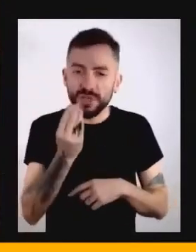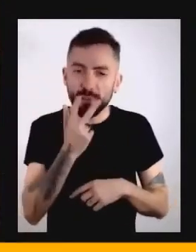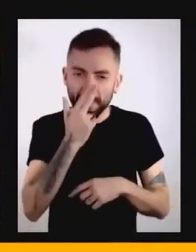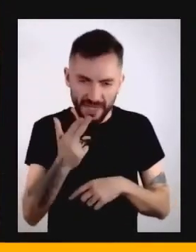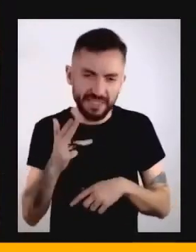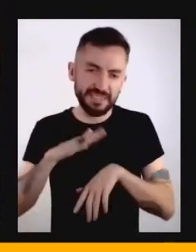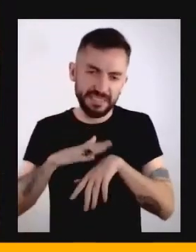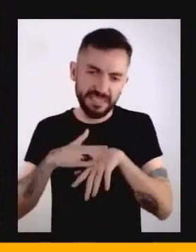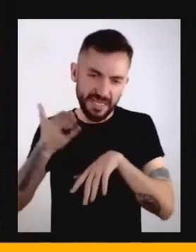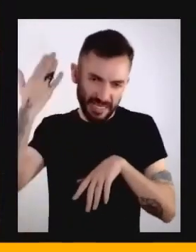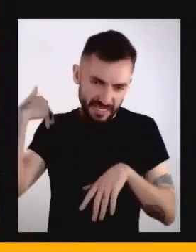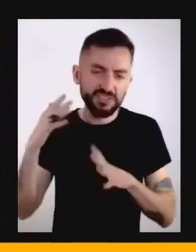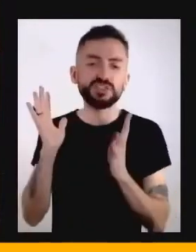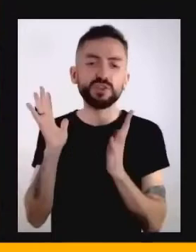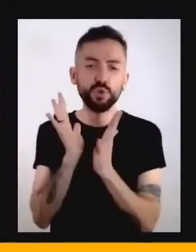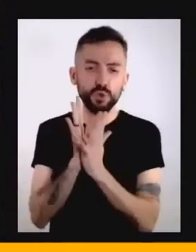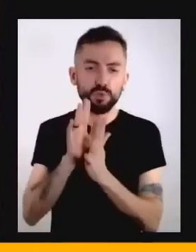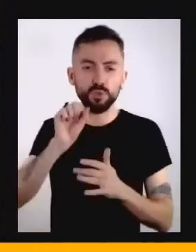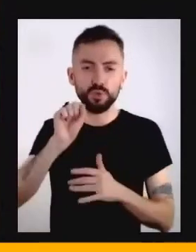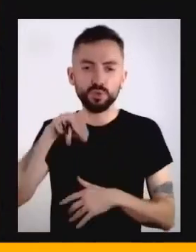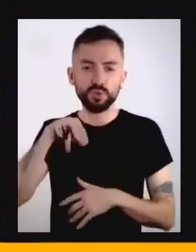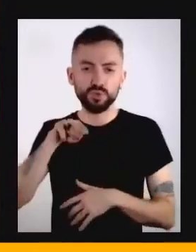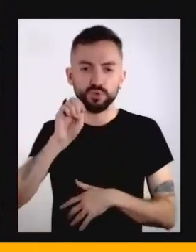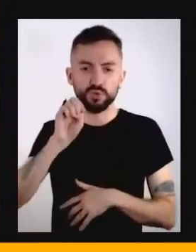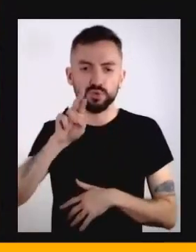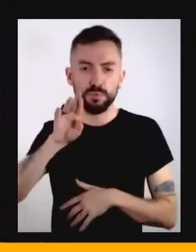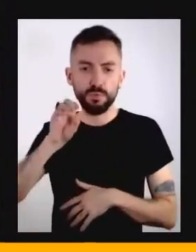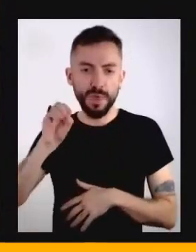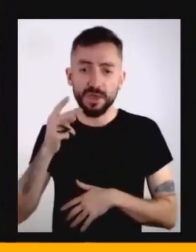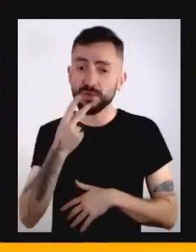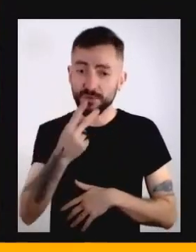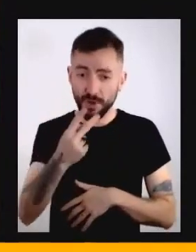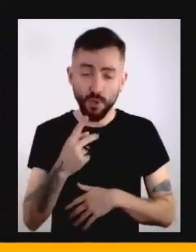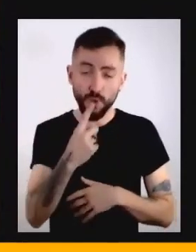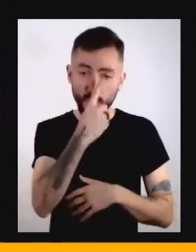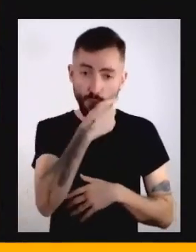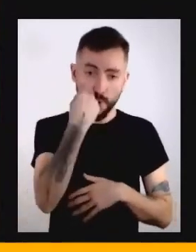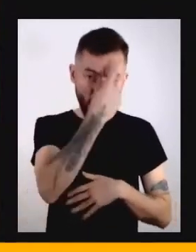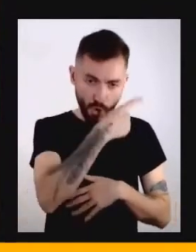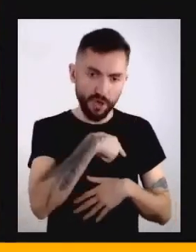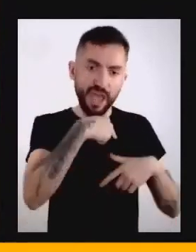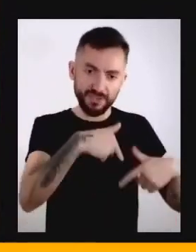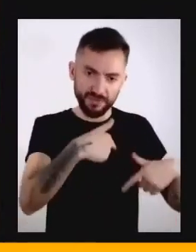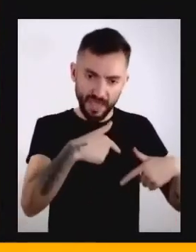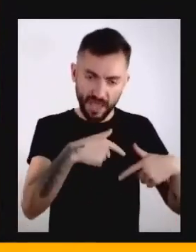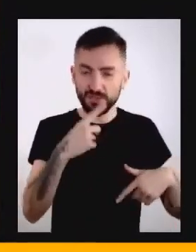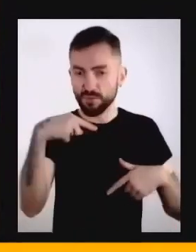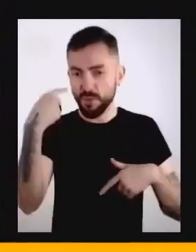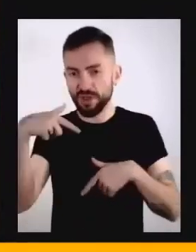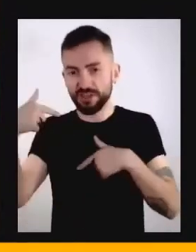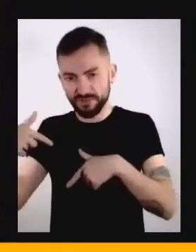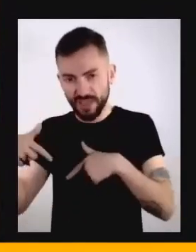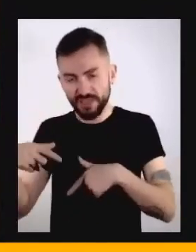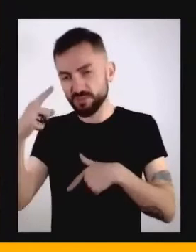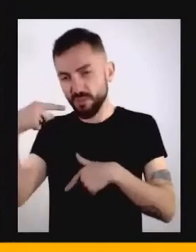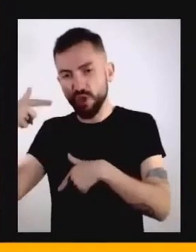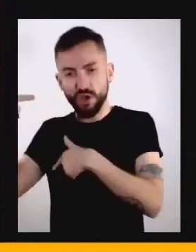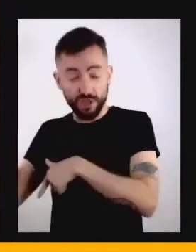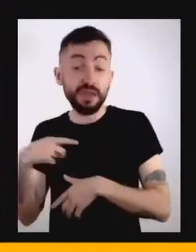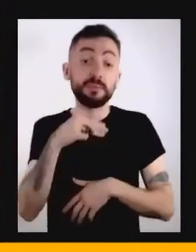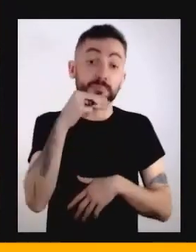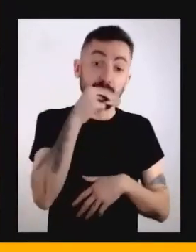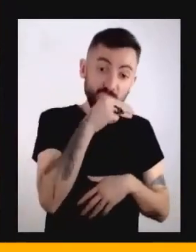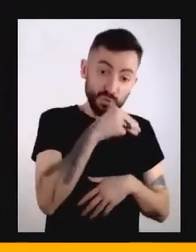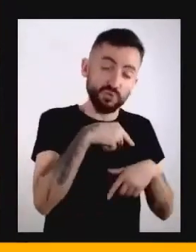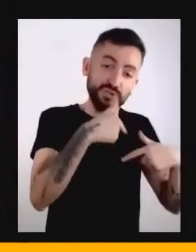a gente criou essa ideia de que a cada hora a gente tem uma atividade diferente. Então, a cada minuto a gente tem uma atividade diferente e